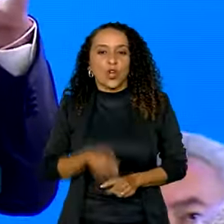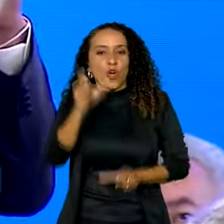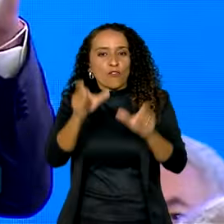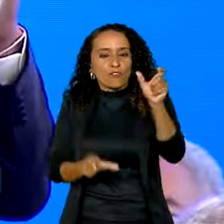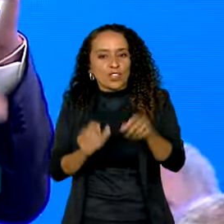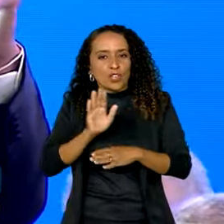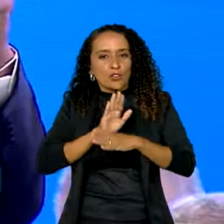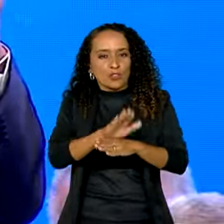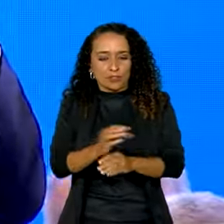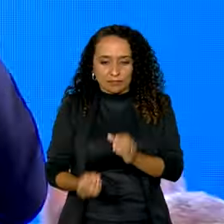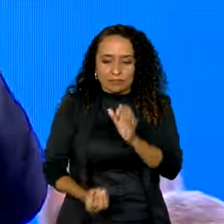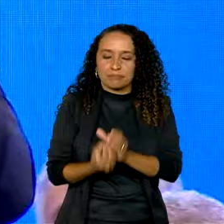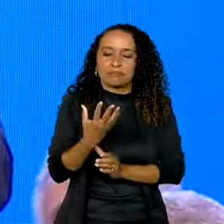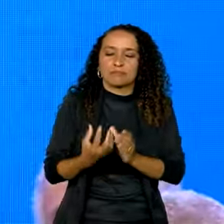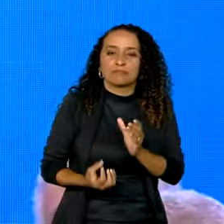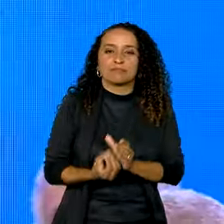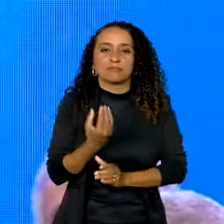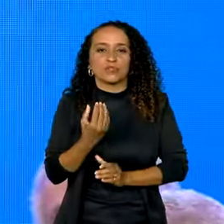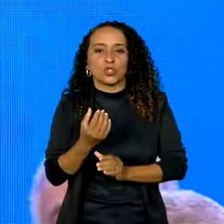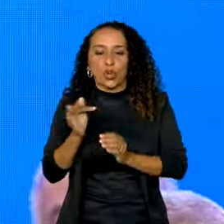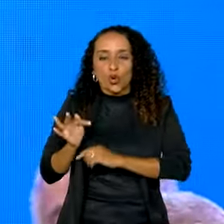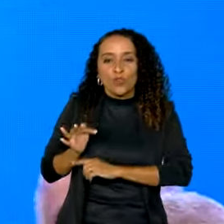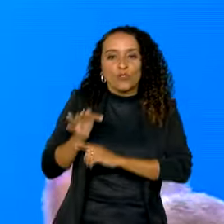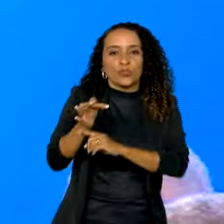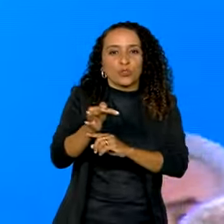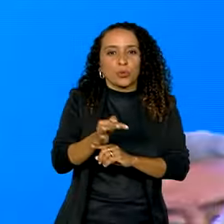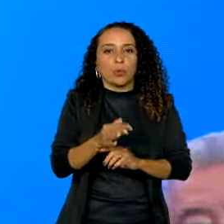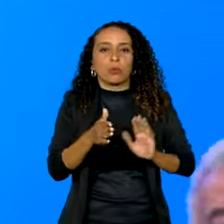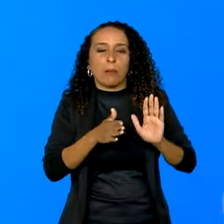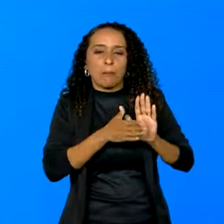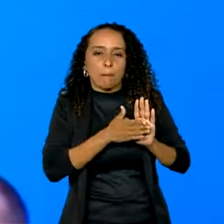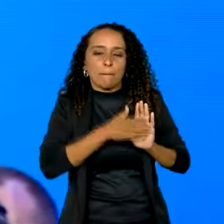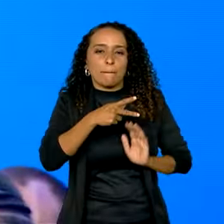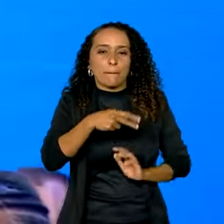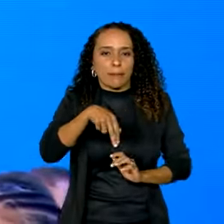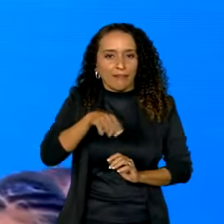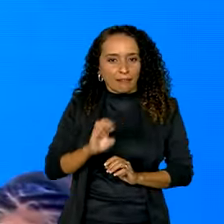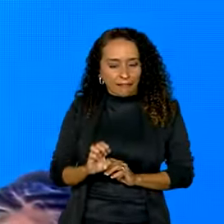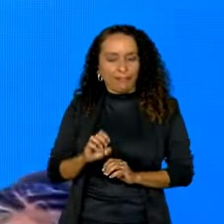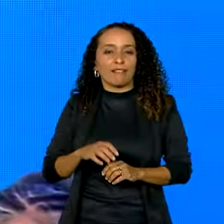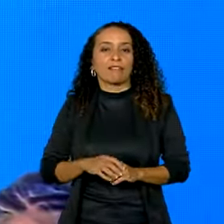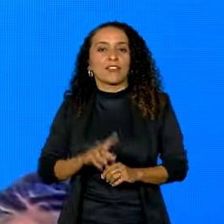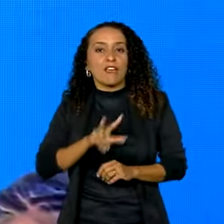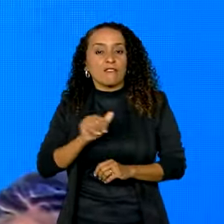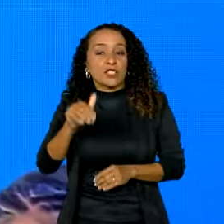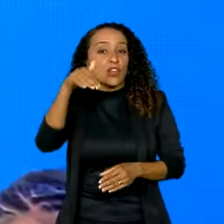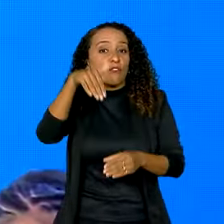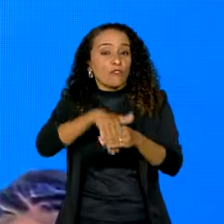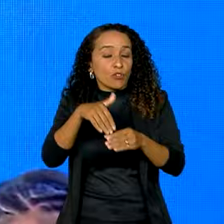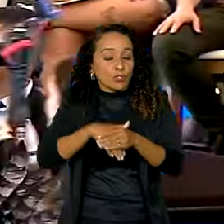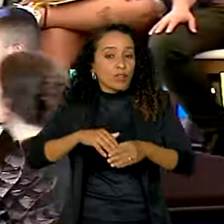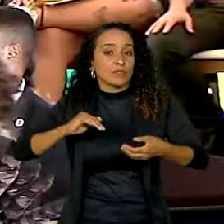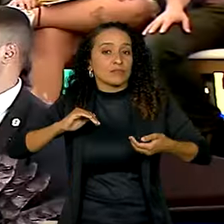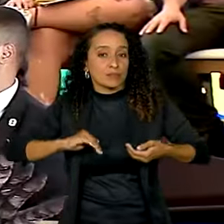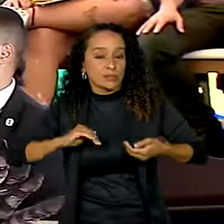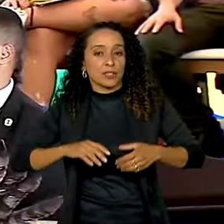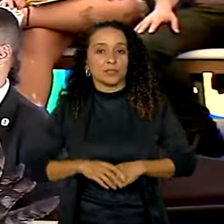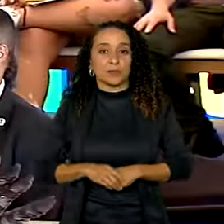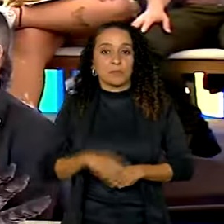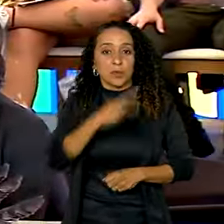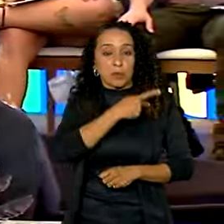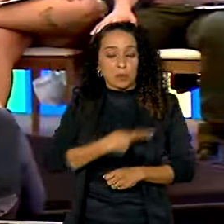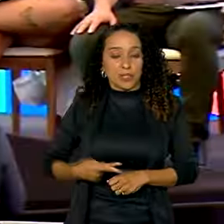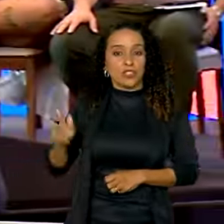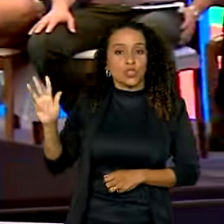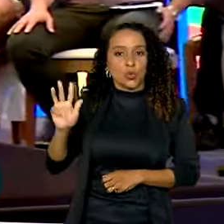ajudando a construção do futuro Plano Nacional da Educação, que vai ser votado no Congresso Nacional. O presidente